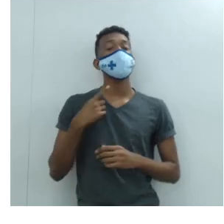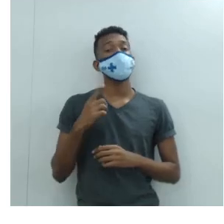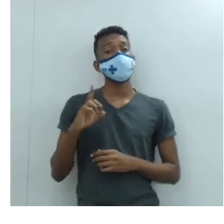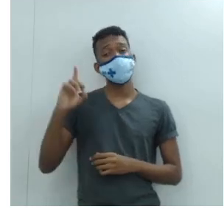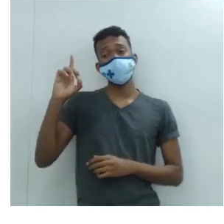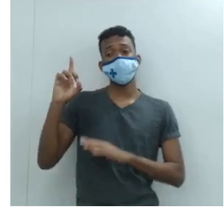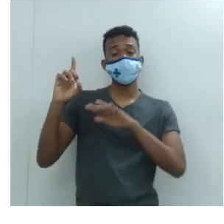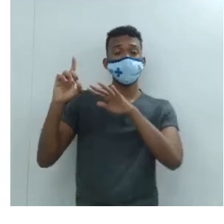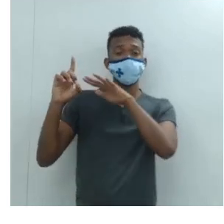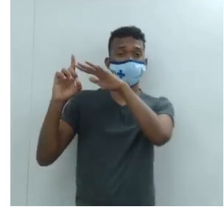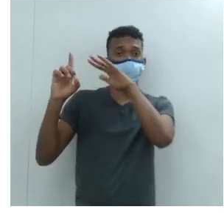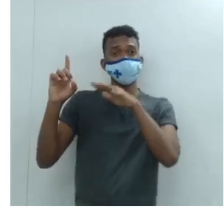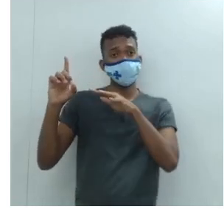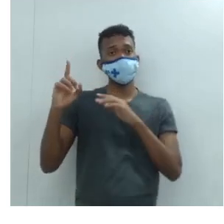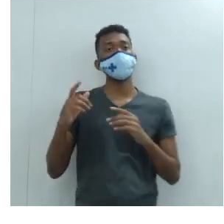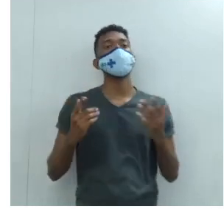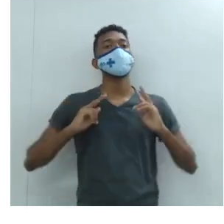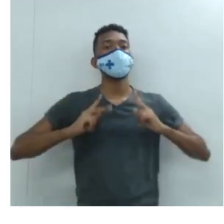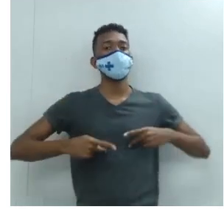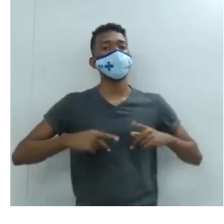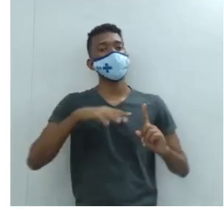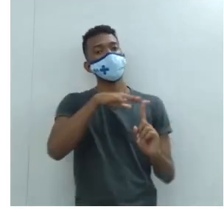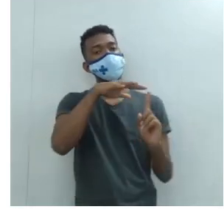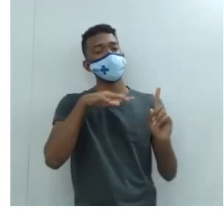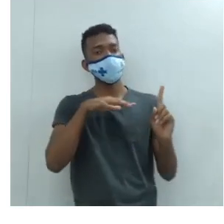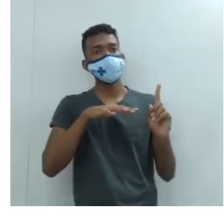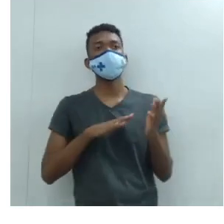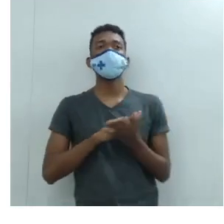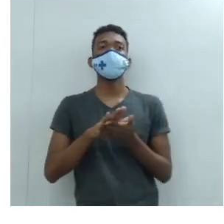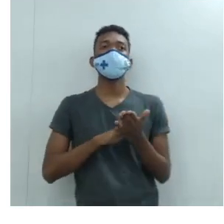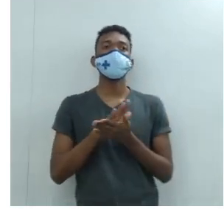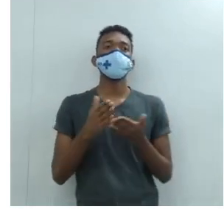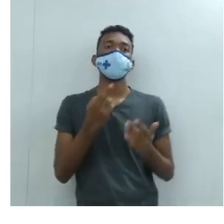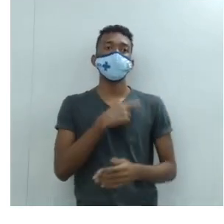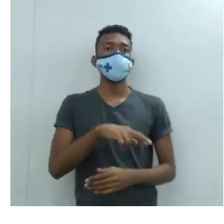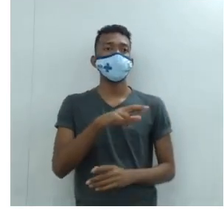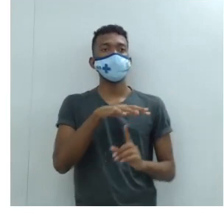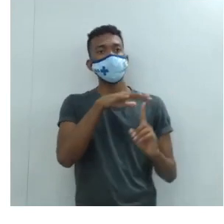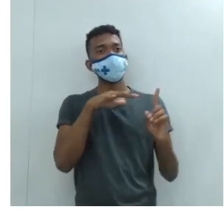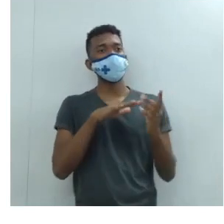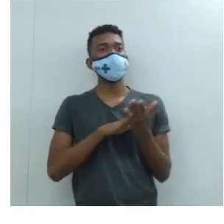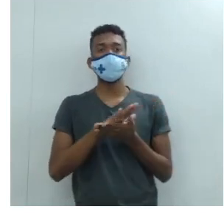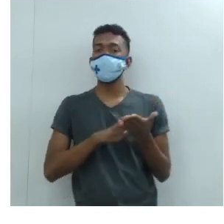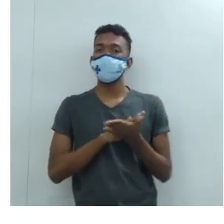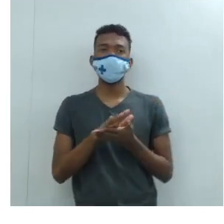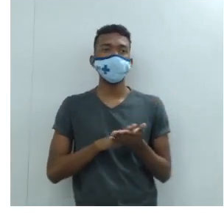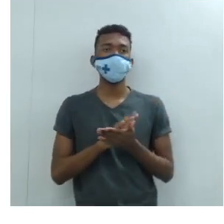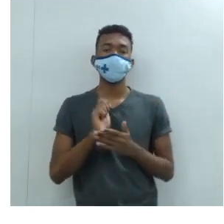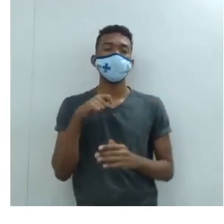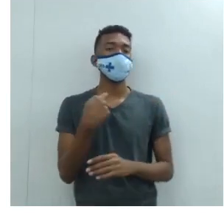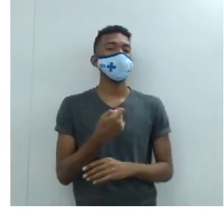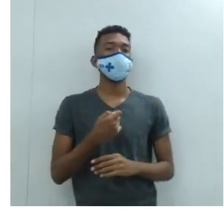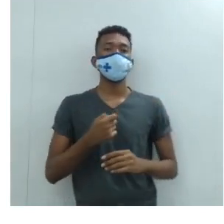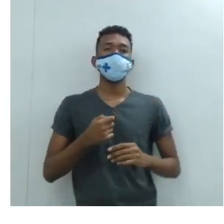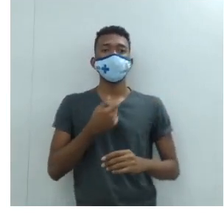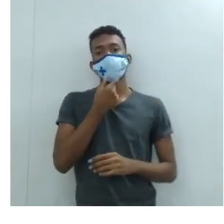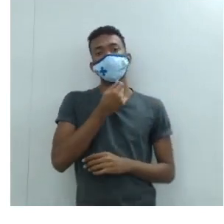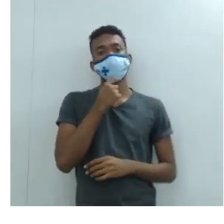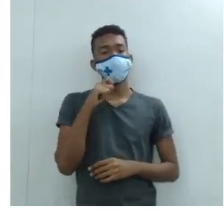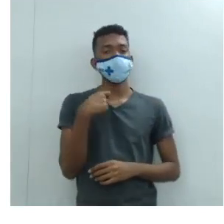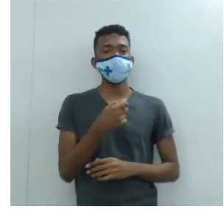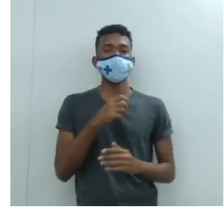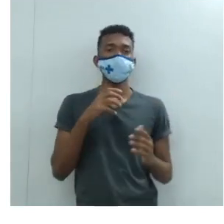centro, agora o homem como centro, então a religião dá do seu centro, né? Para ser o homem como centro.